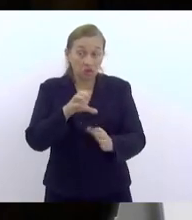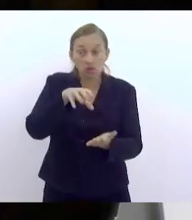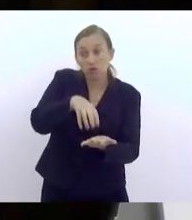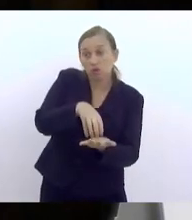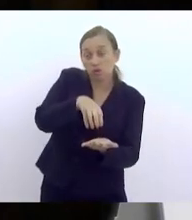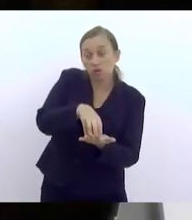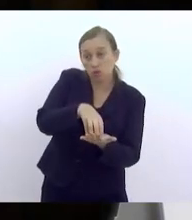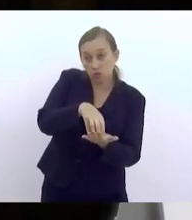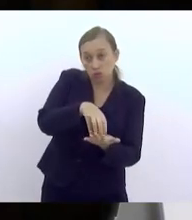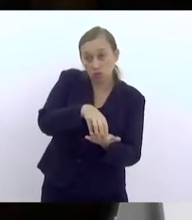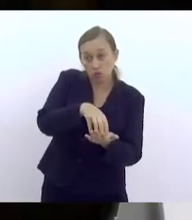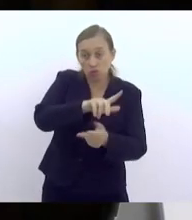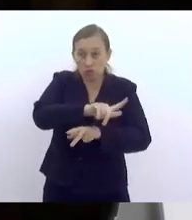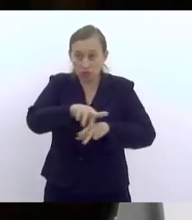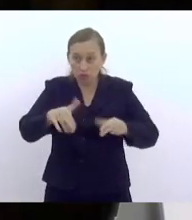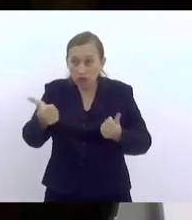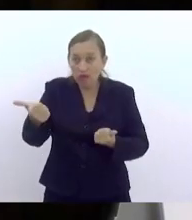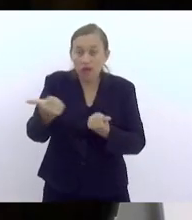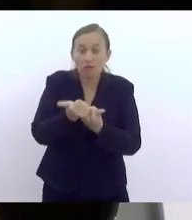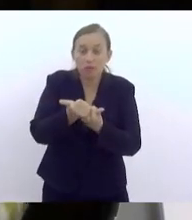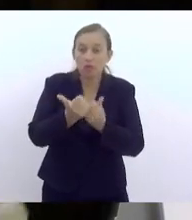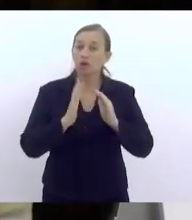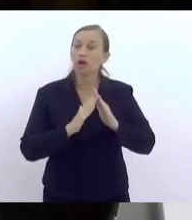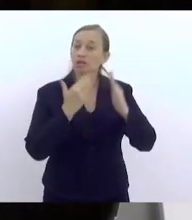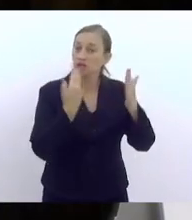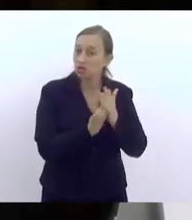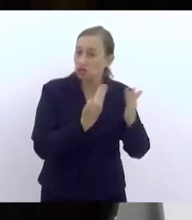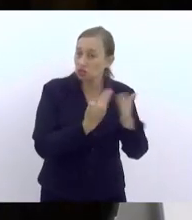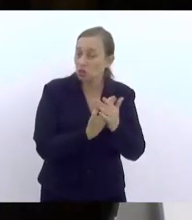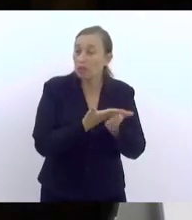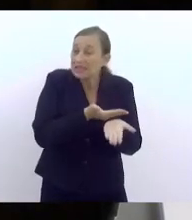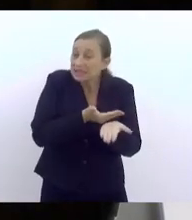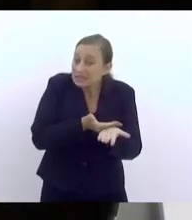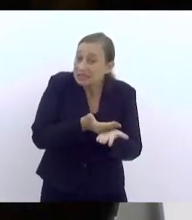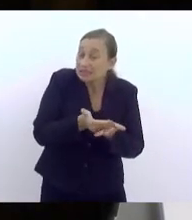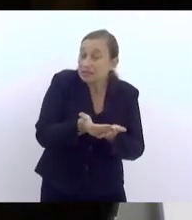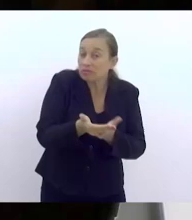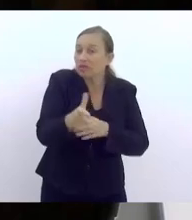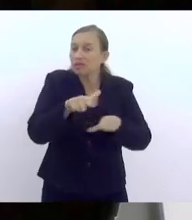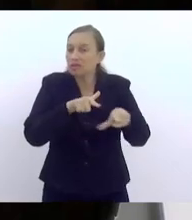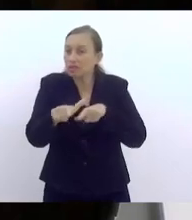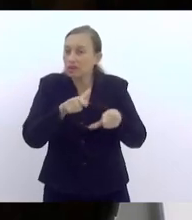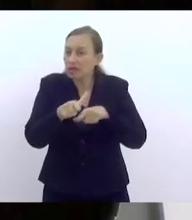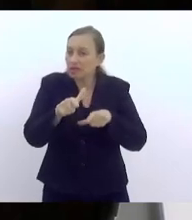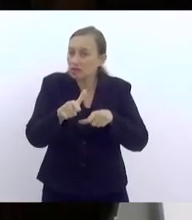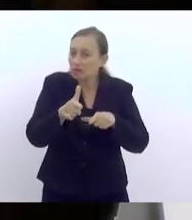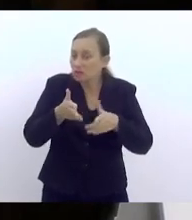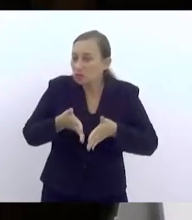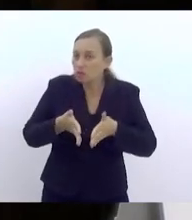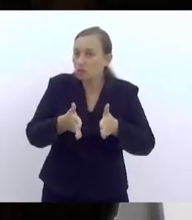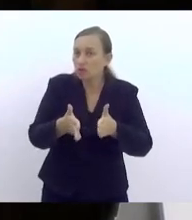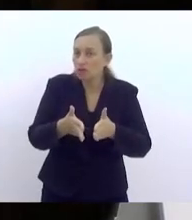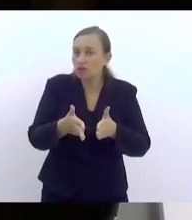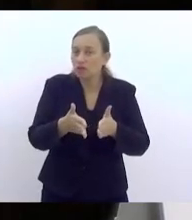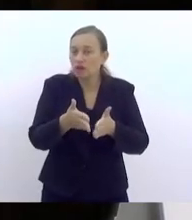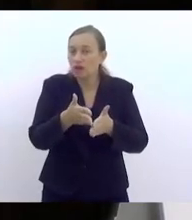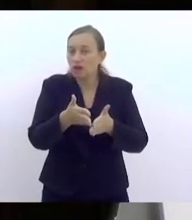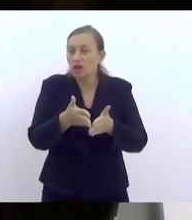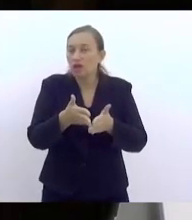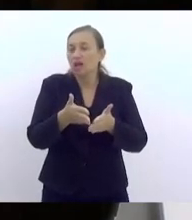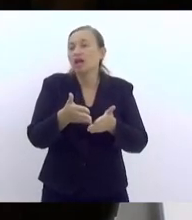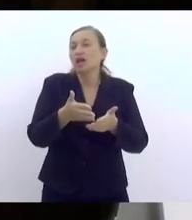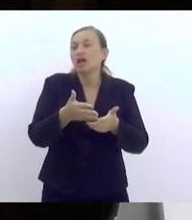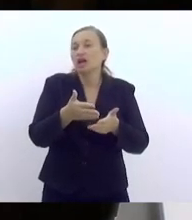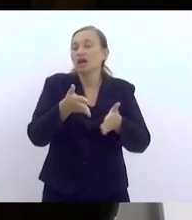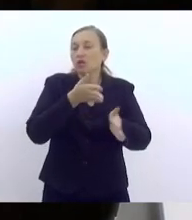interdisciplinar de apoio às unidades escolares, nós começamos trabalhando por um viés, que foi a frequência escolar. E a